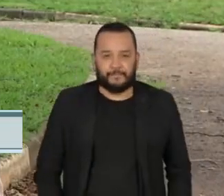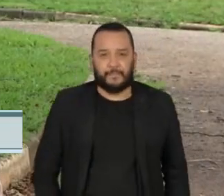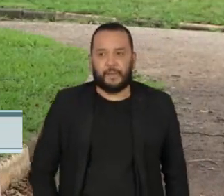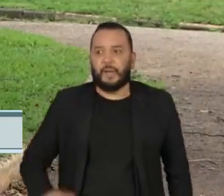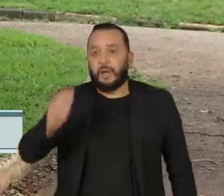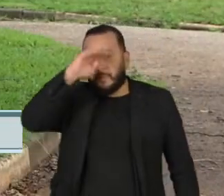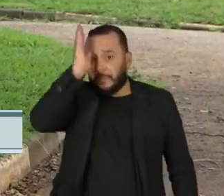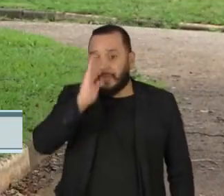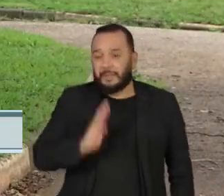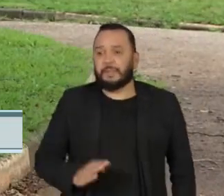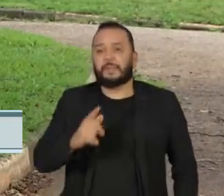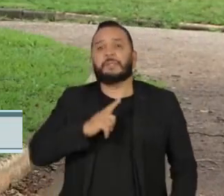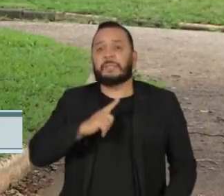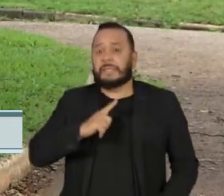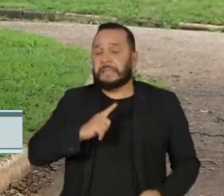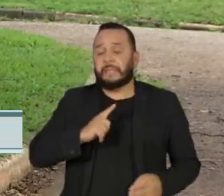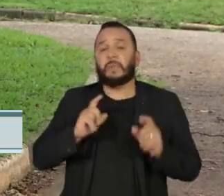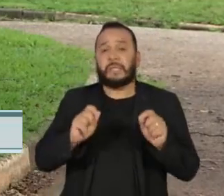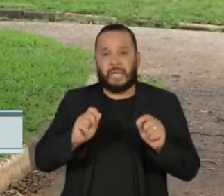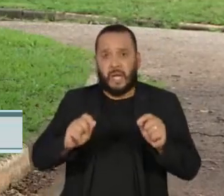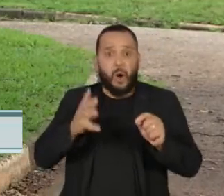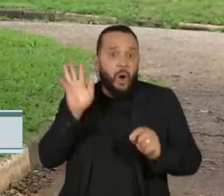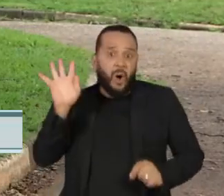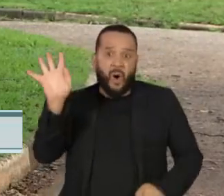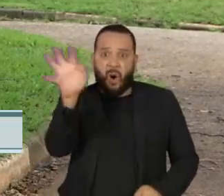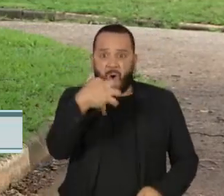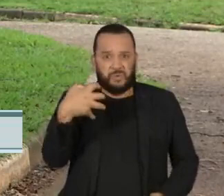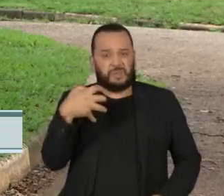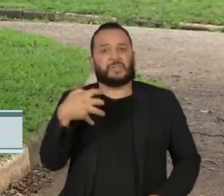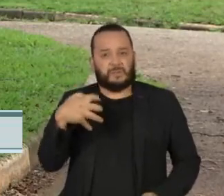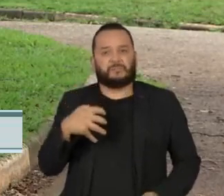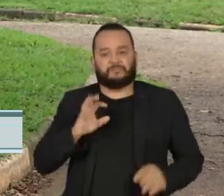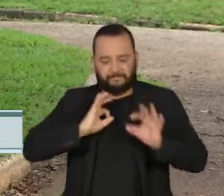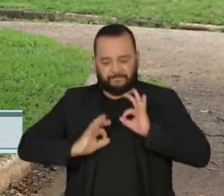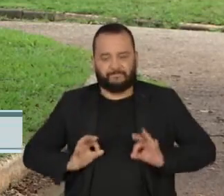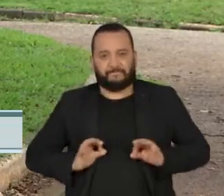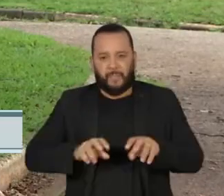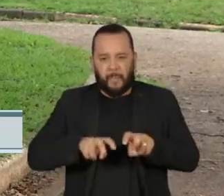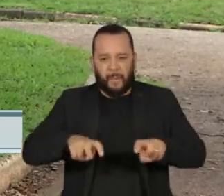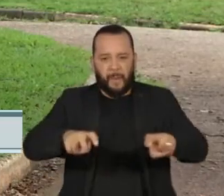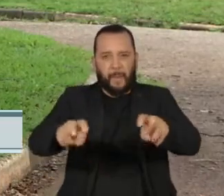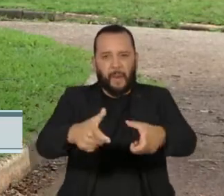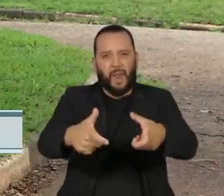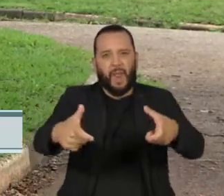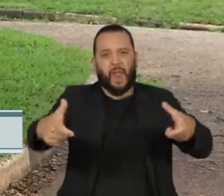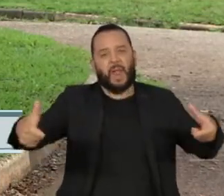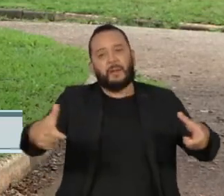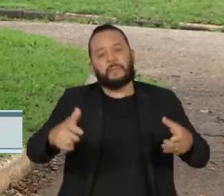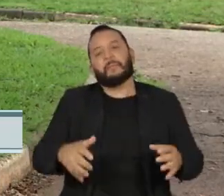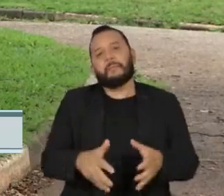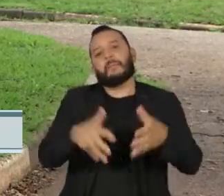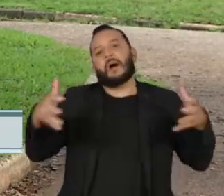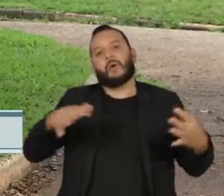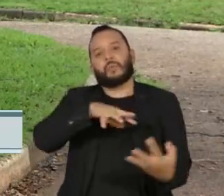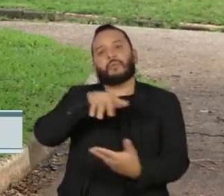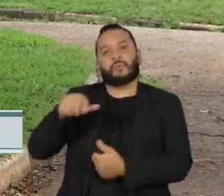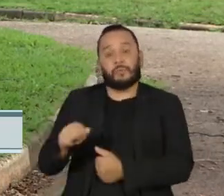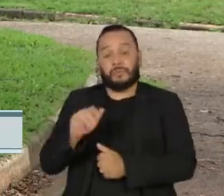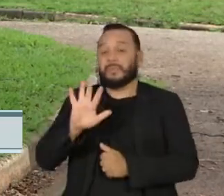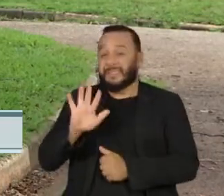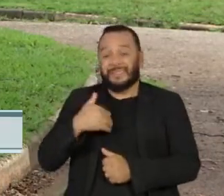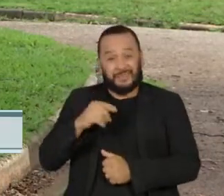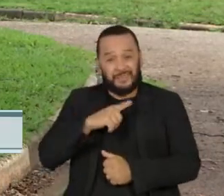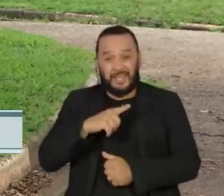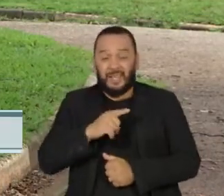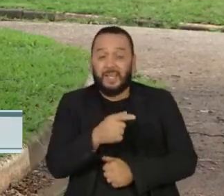Brasil tem a maior população conhecida de onças pintadas do mundo. E mesmo assim, a espécie se encontra ameaçada de